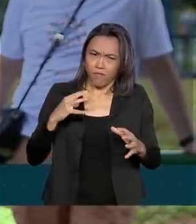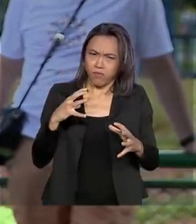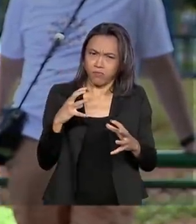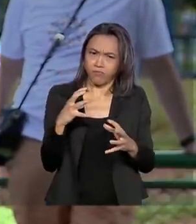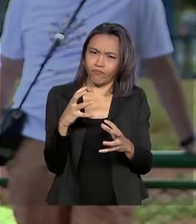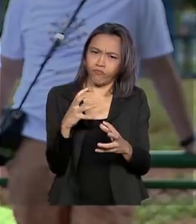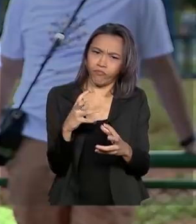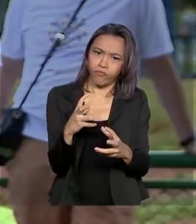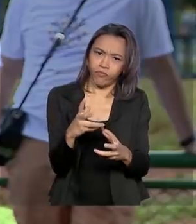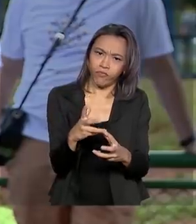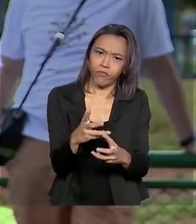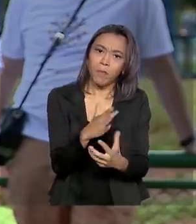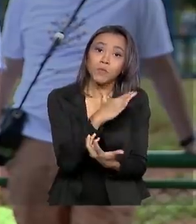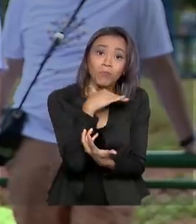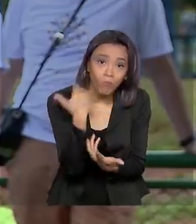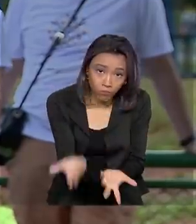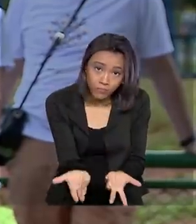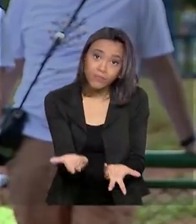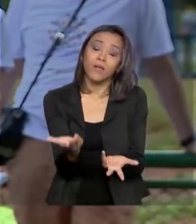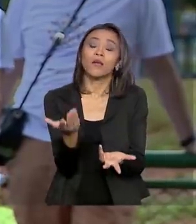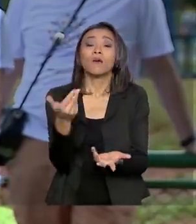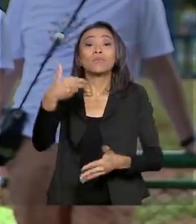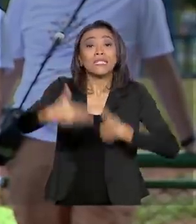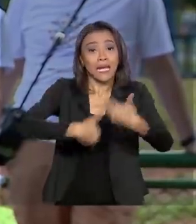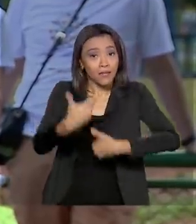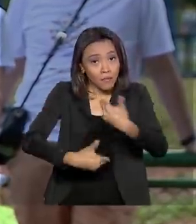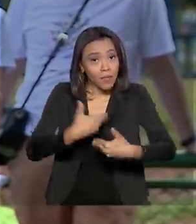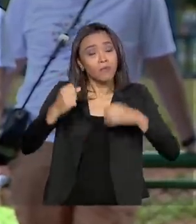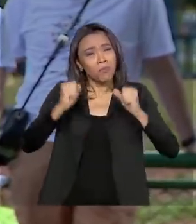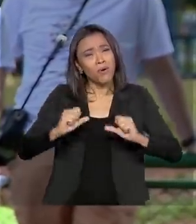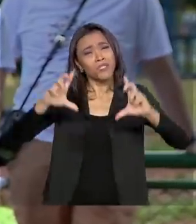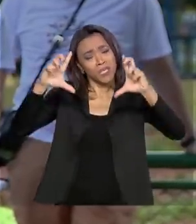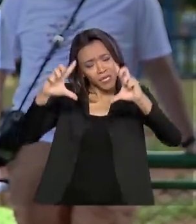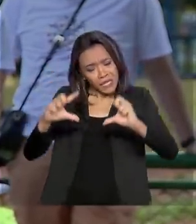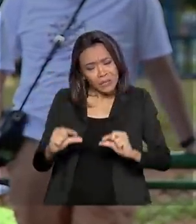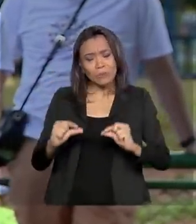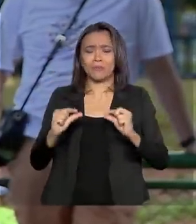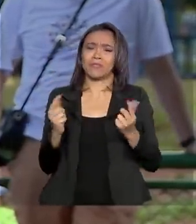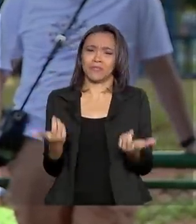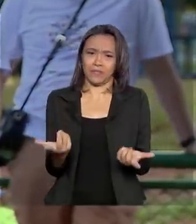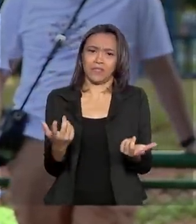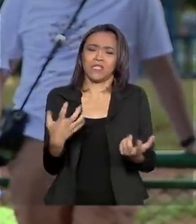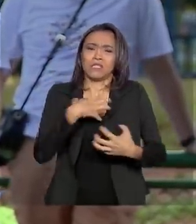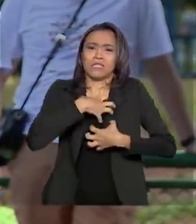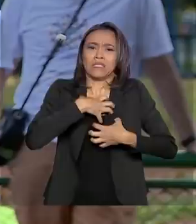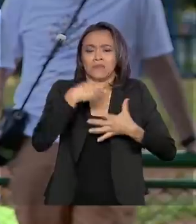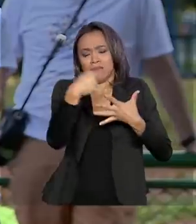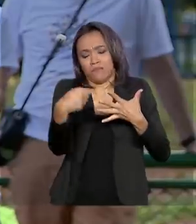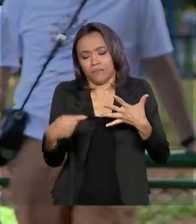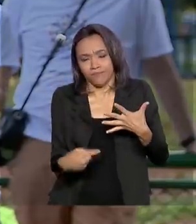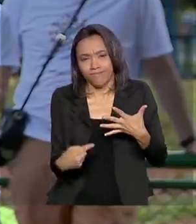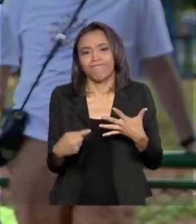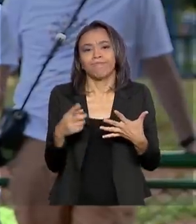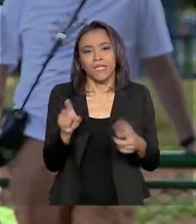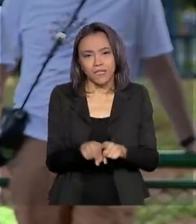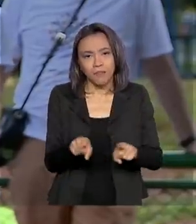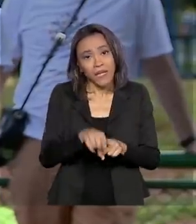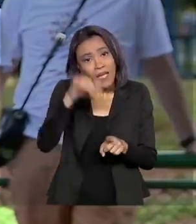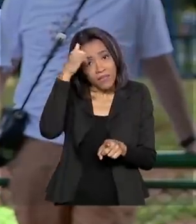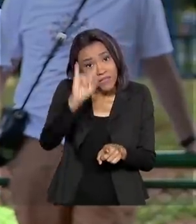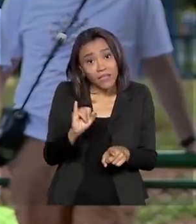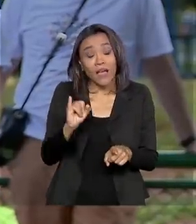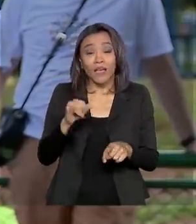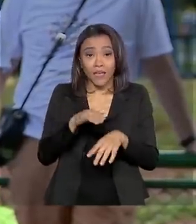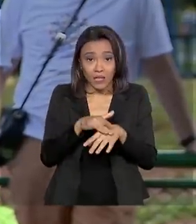e podem levar à morte. Um tratamento adequado pode reduzir as complicações e sintomas, além de impedir o avanço da